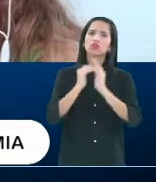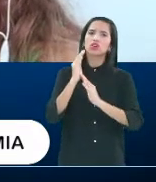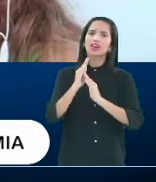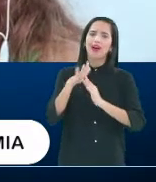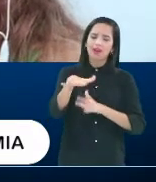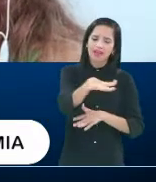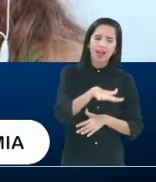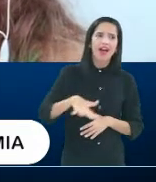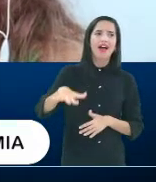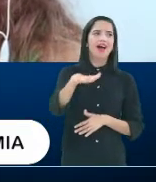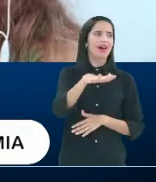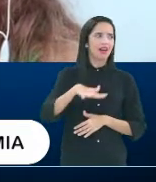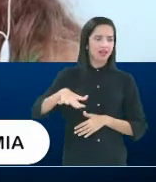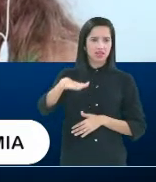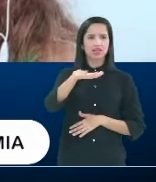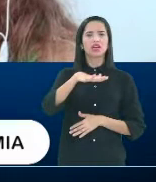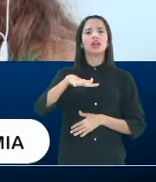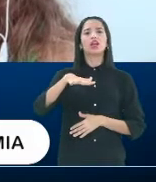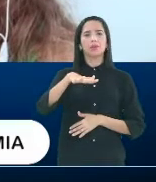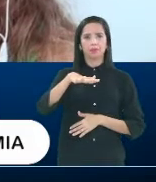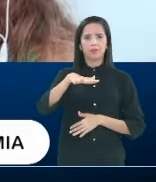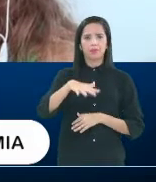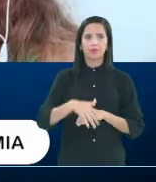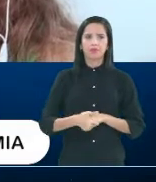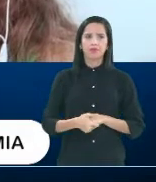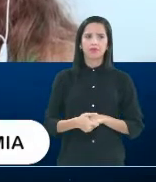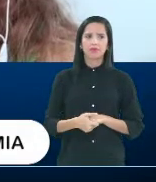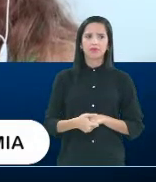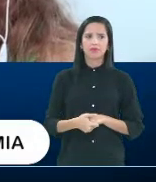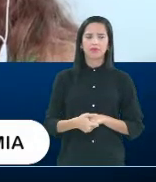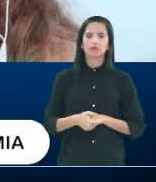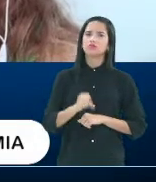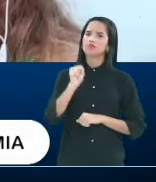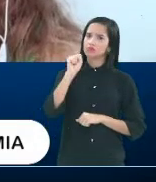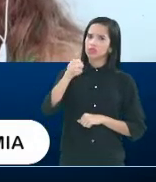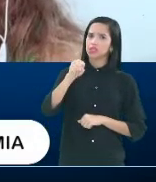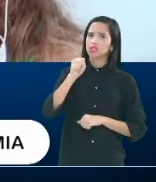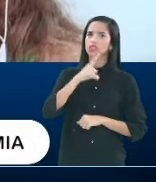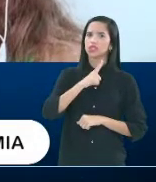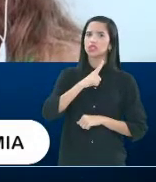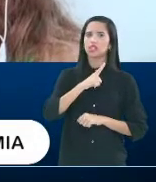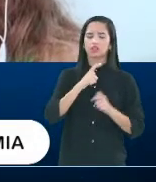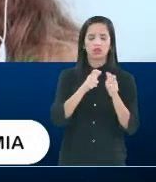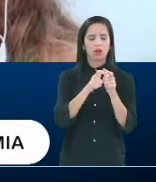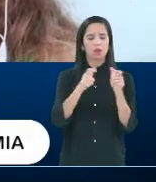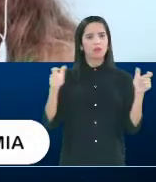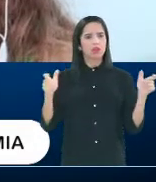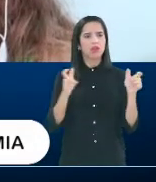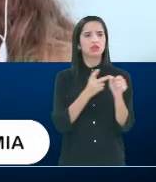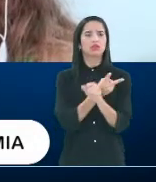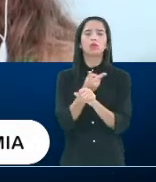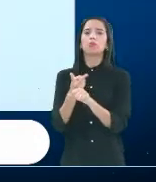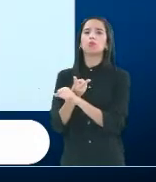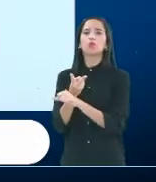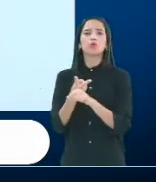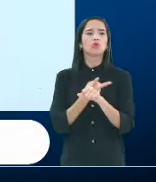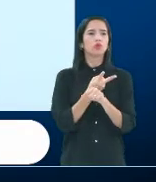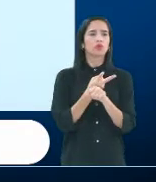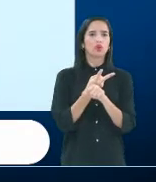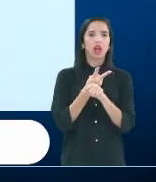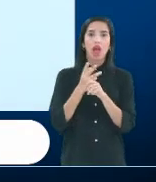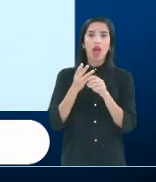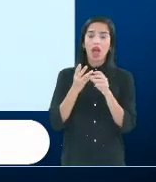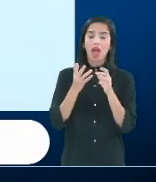Olha, houve sim um aumento da procura pelo especialista na área de saúde mental,